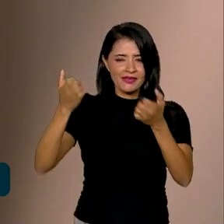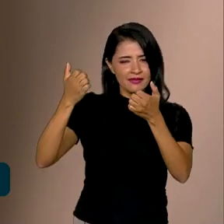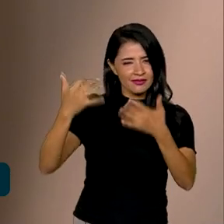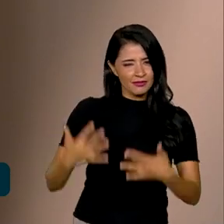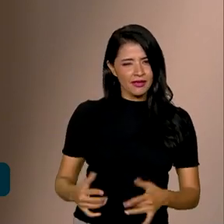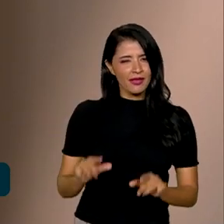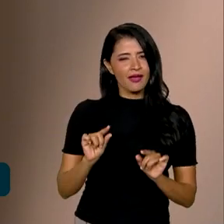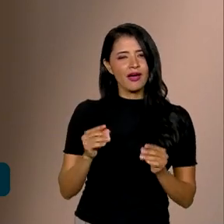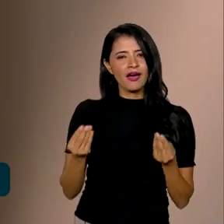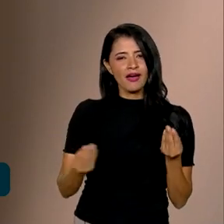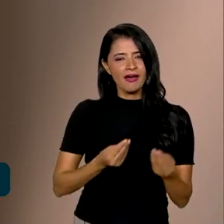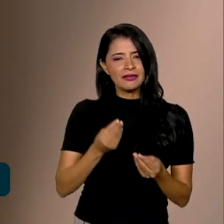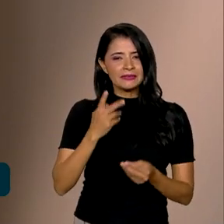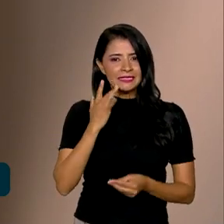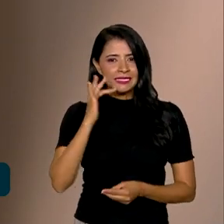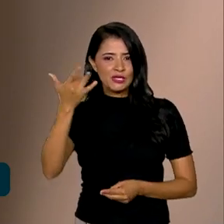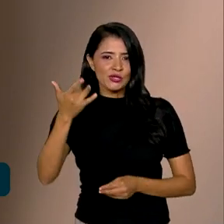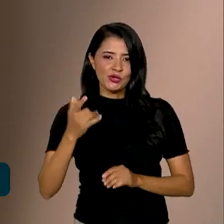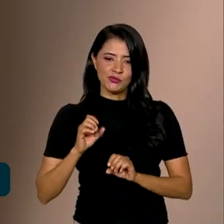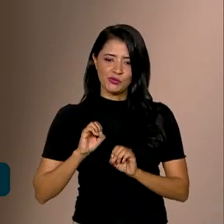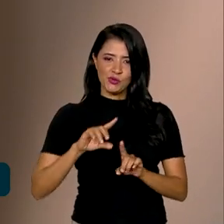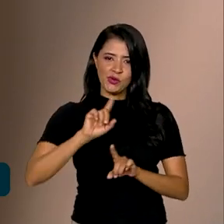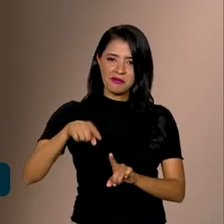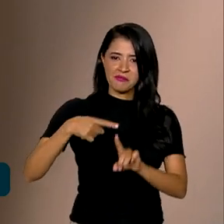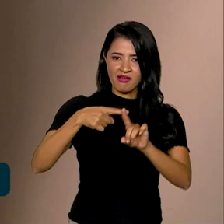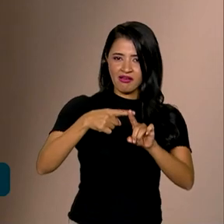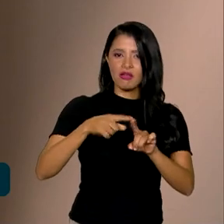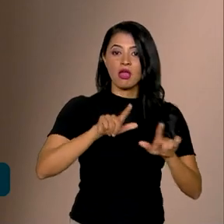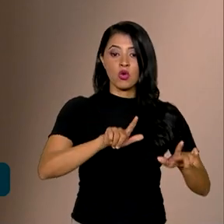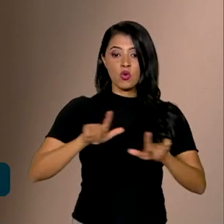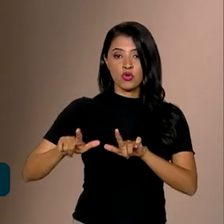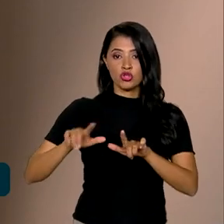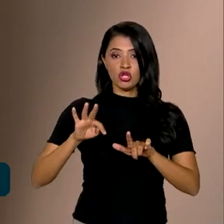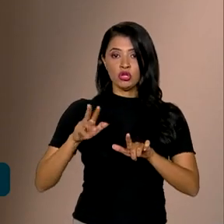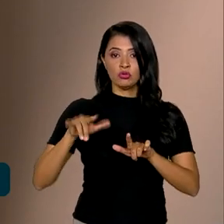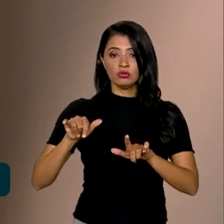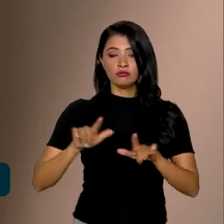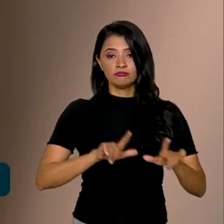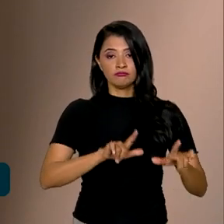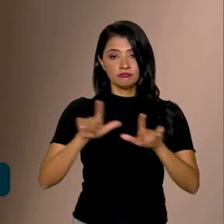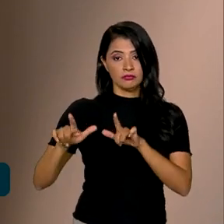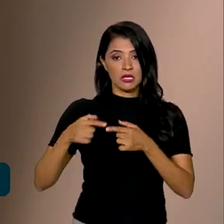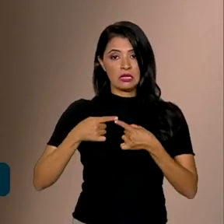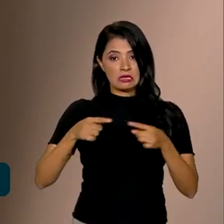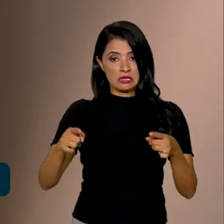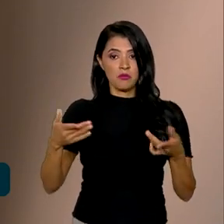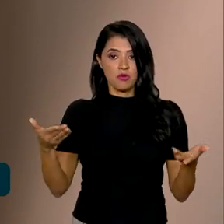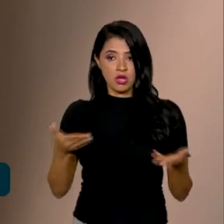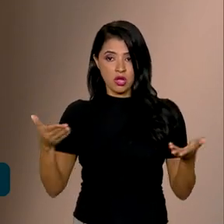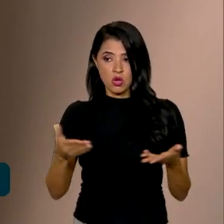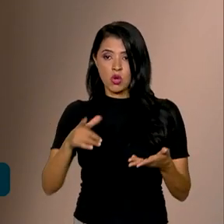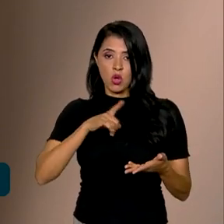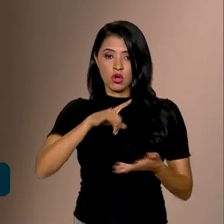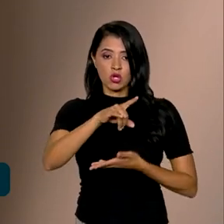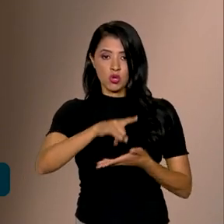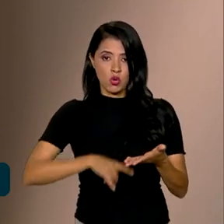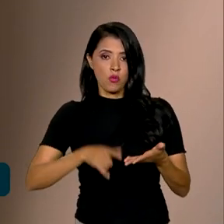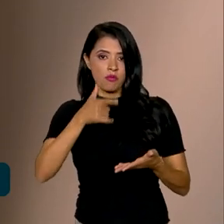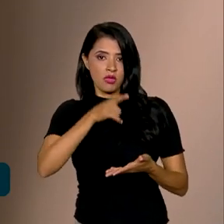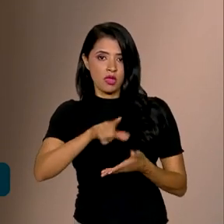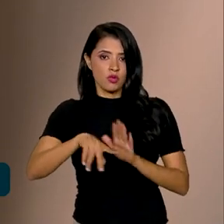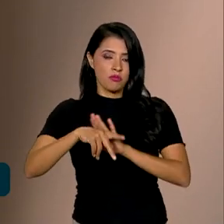pouquinho do Tesouro Educa Mais, que é um título que nós lançamos recentemente com muito carinho,